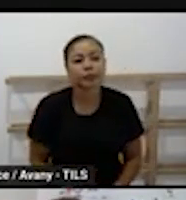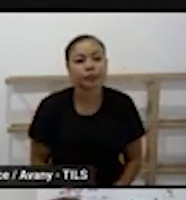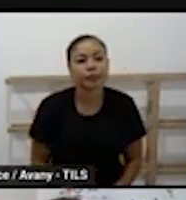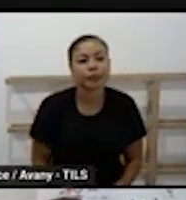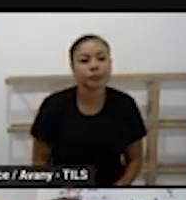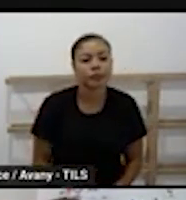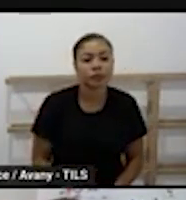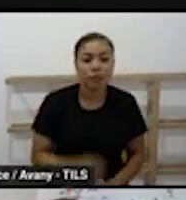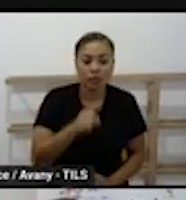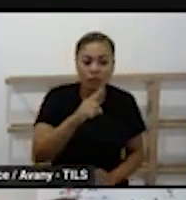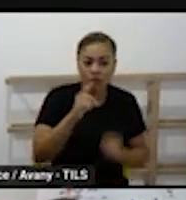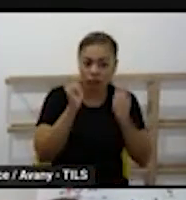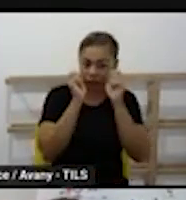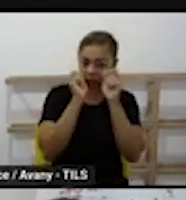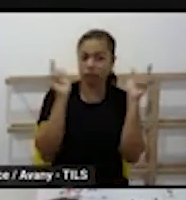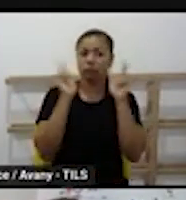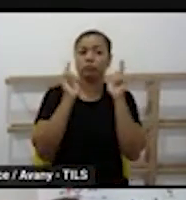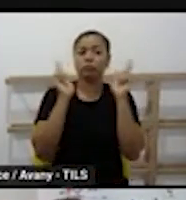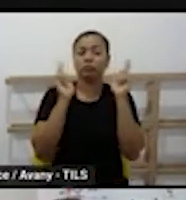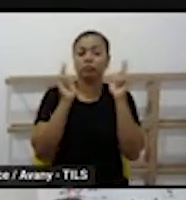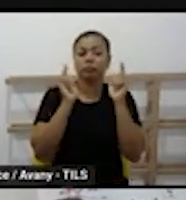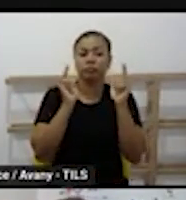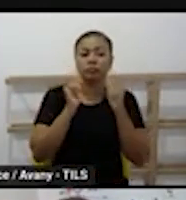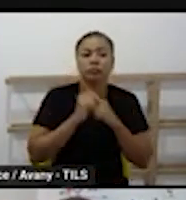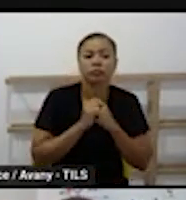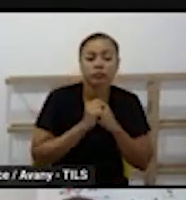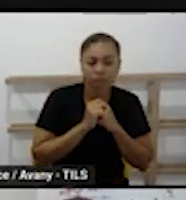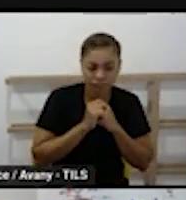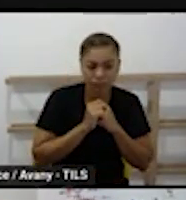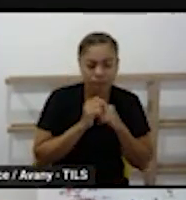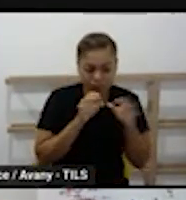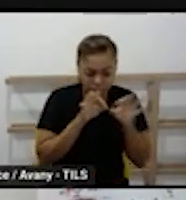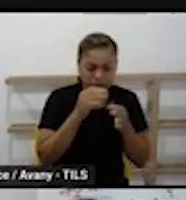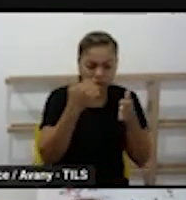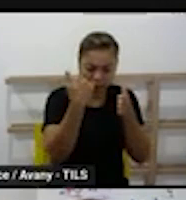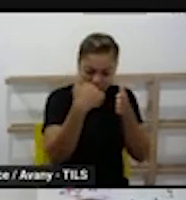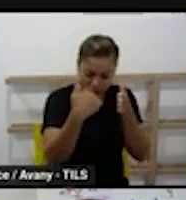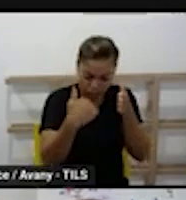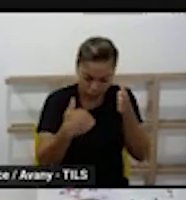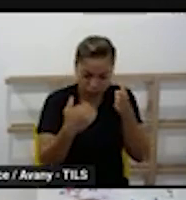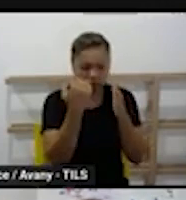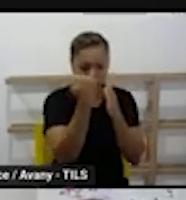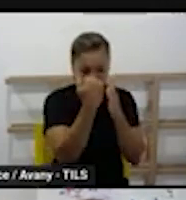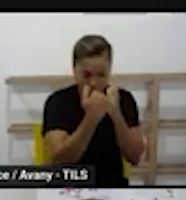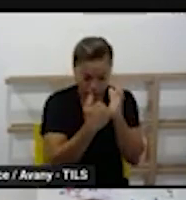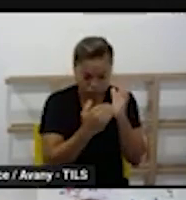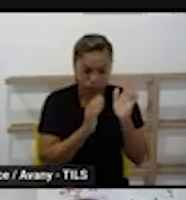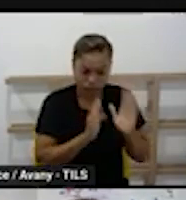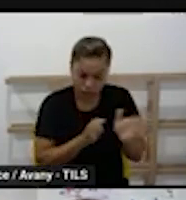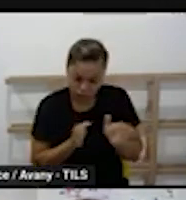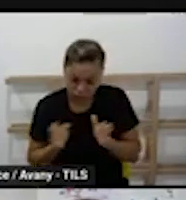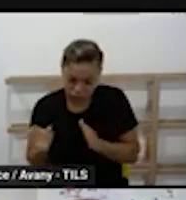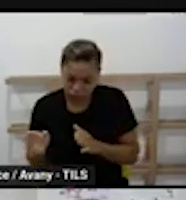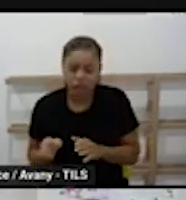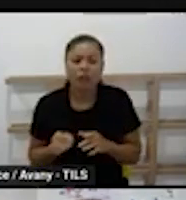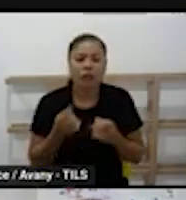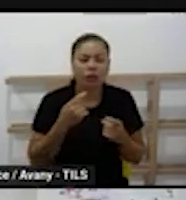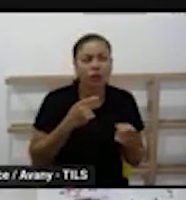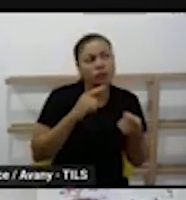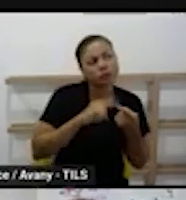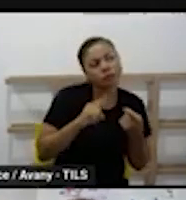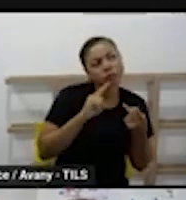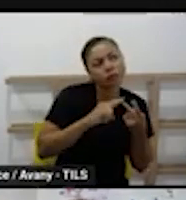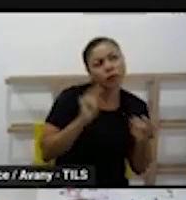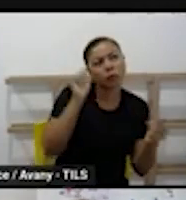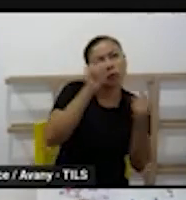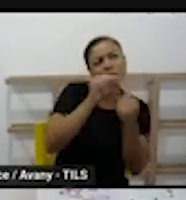pensar nesse planejamento, nesse plano de curso, nós vamos pensar em experiências que possam contemplar um ou dois ou mais campos, porque